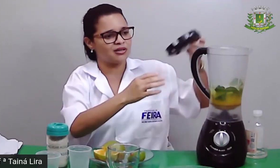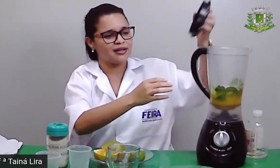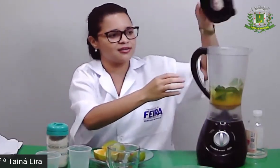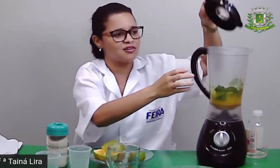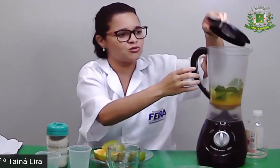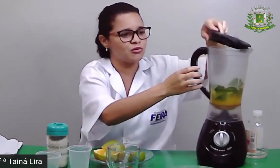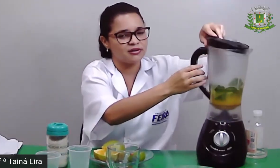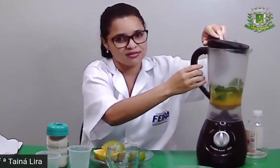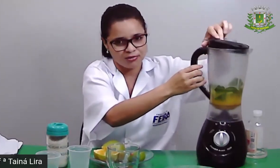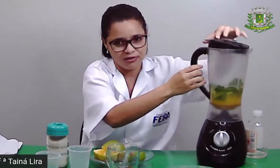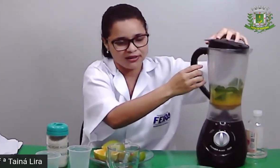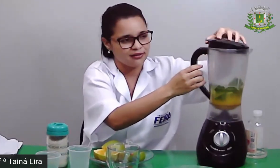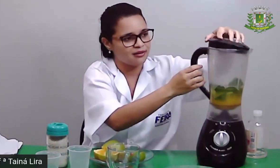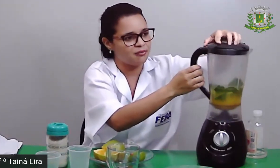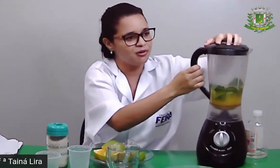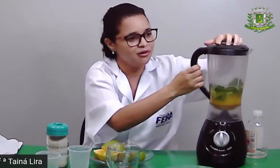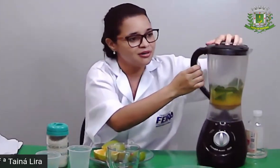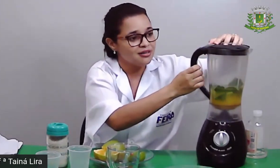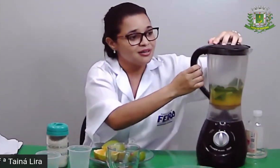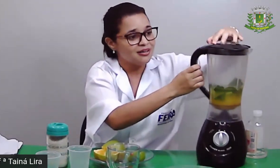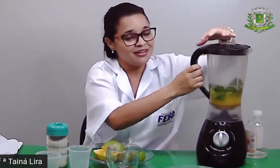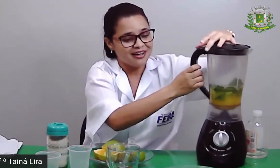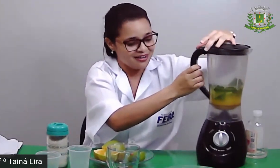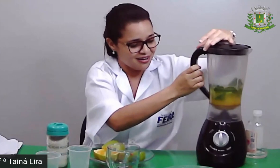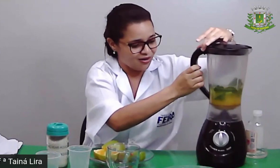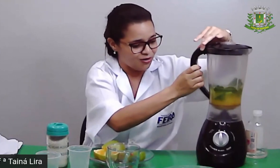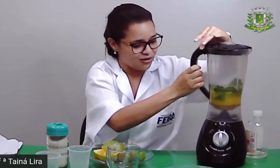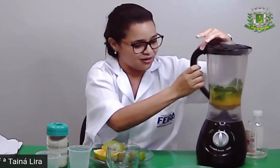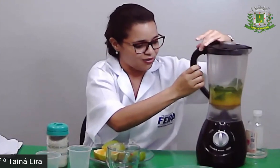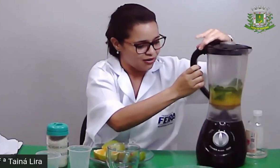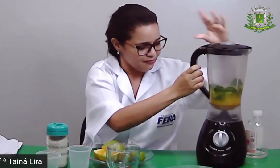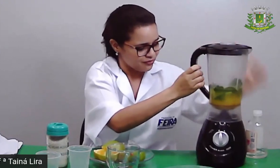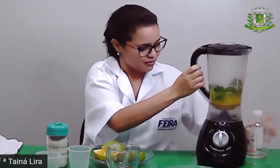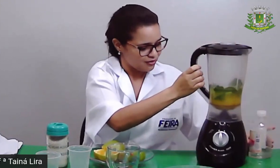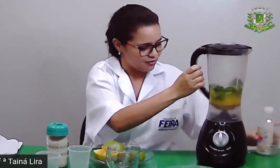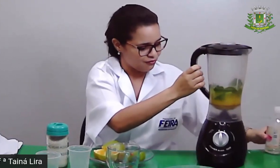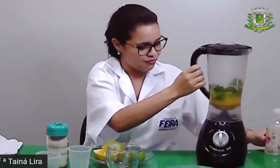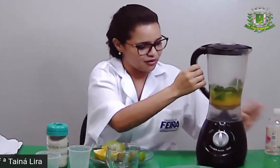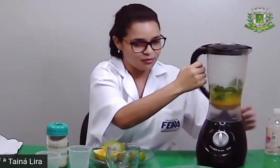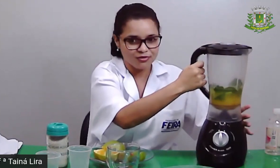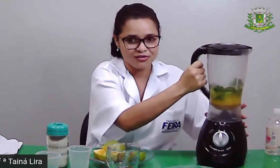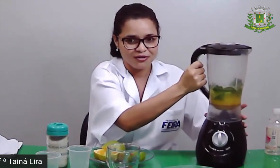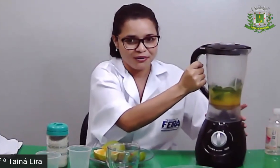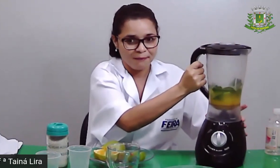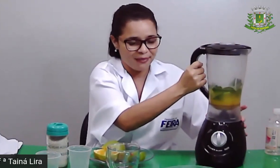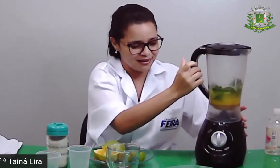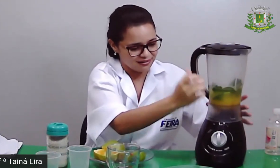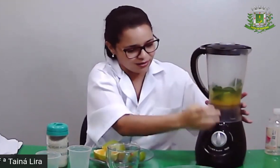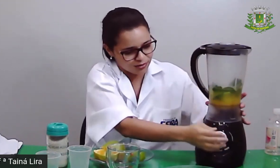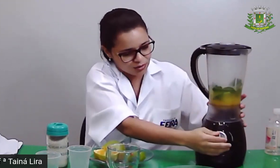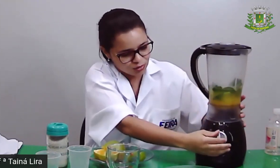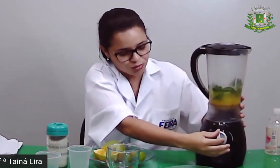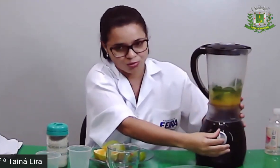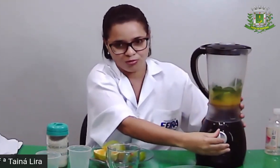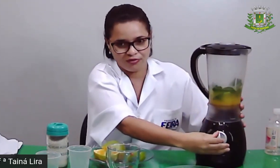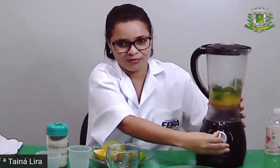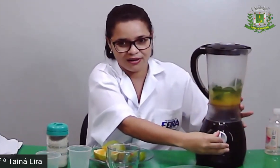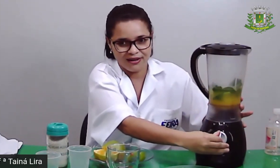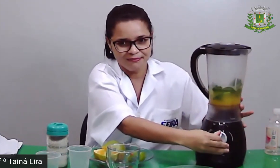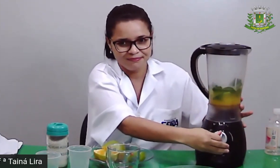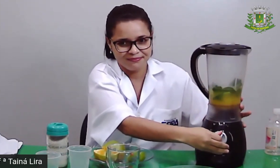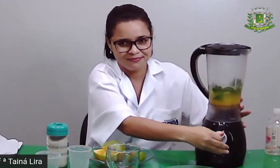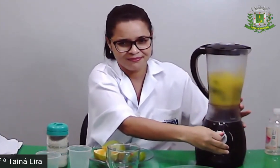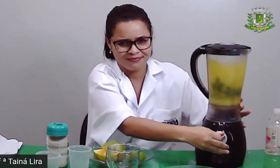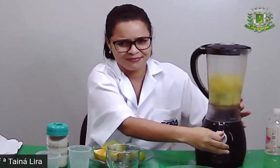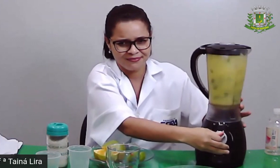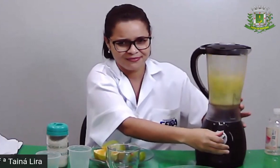quantos gramas de açúcar nessa colher, tá bom? E aí agora, ó, vamos bater o nosso suco. Vamos